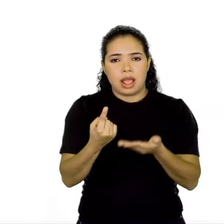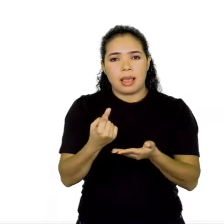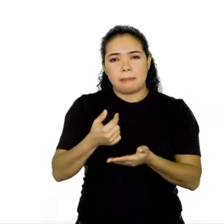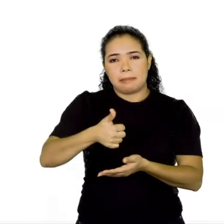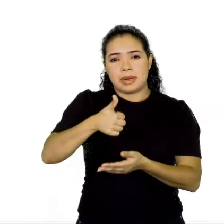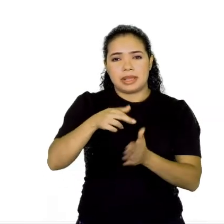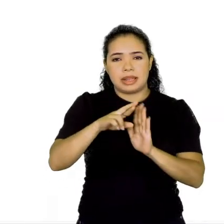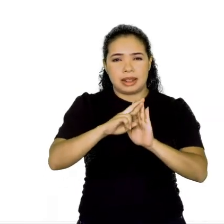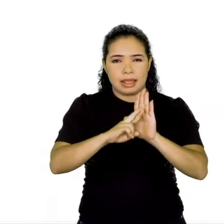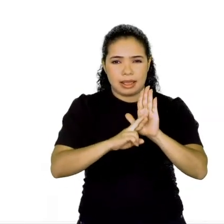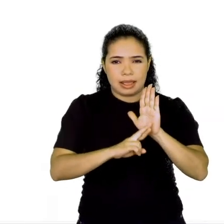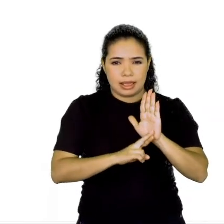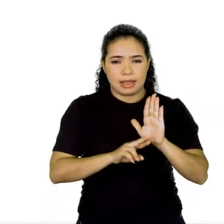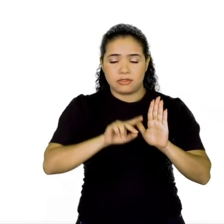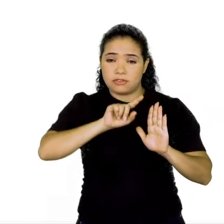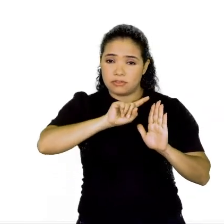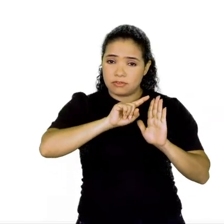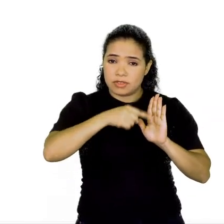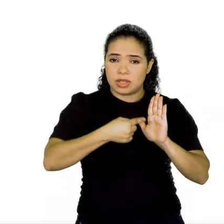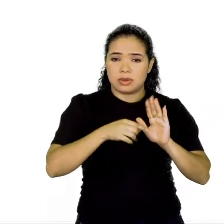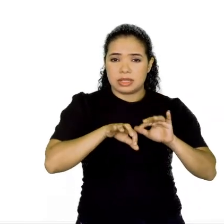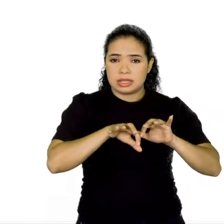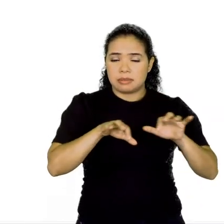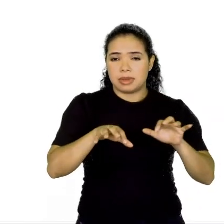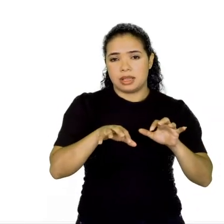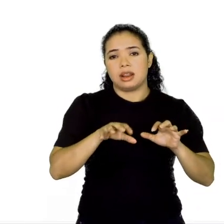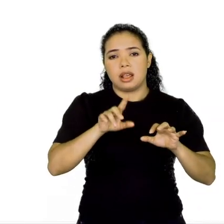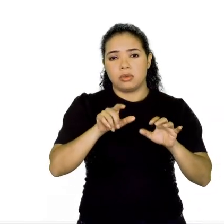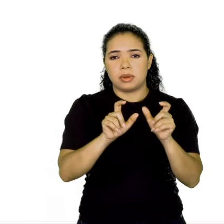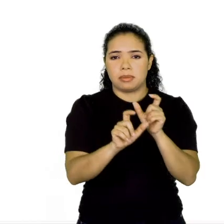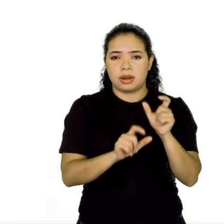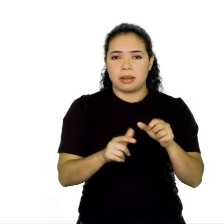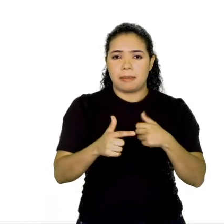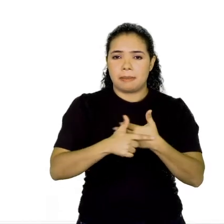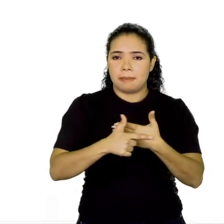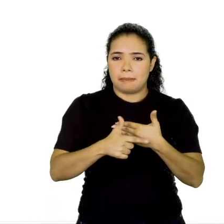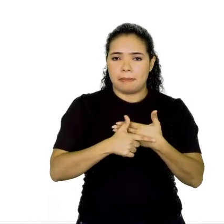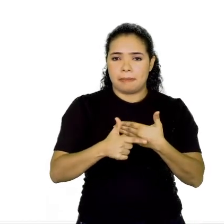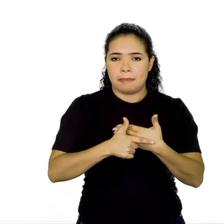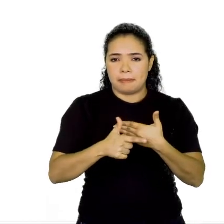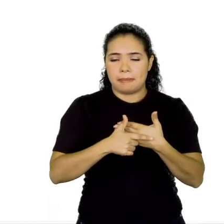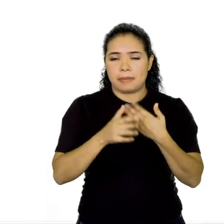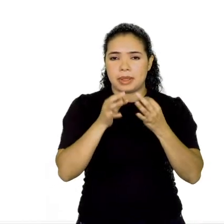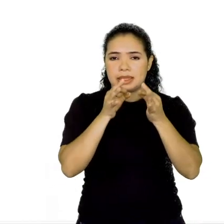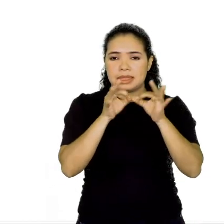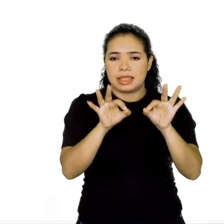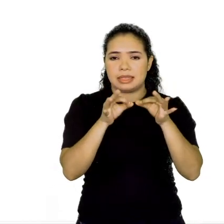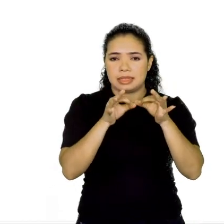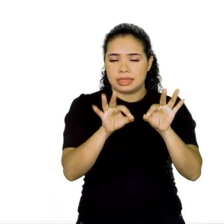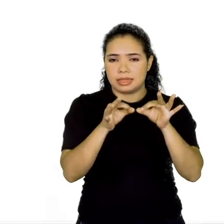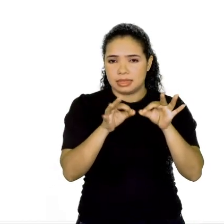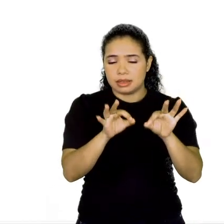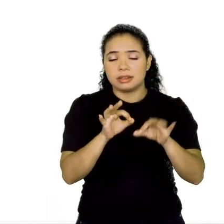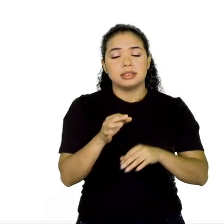é usada para separar termos que possuem a mesma função sintática. Outra regra, isolar o